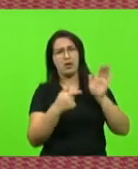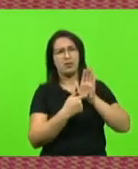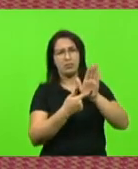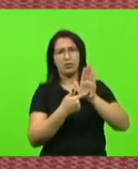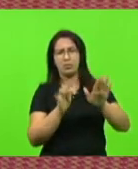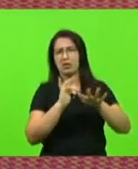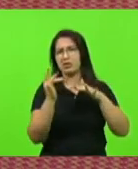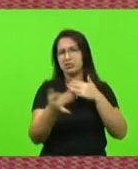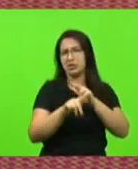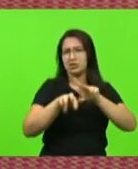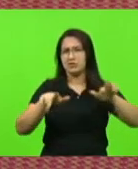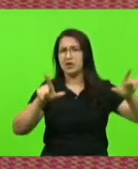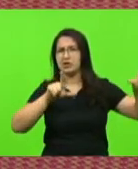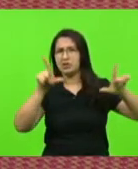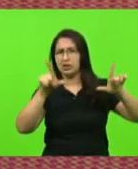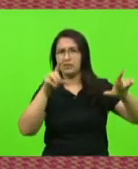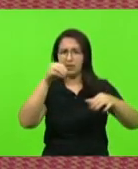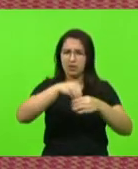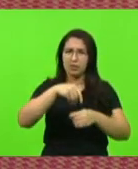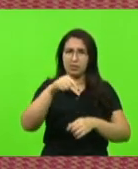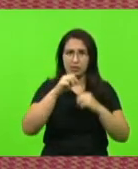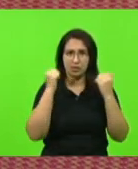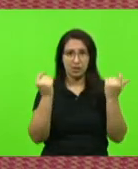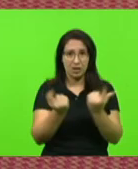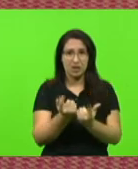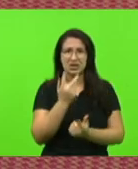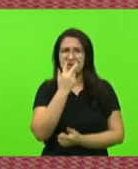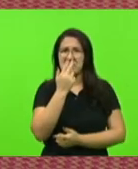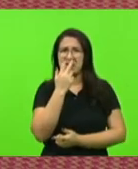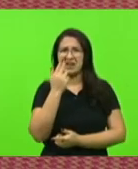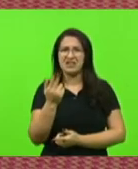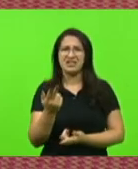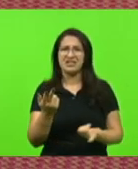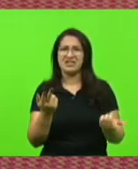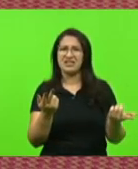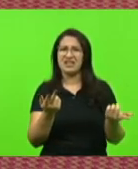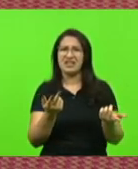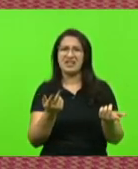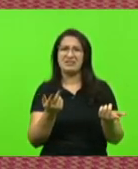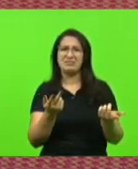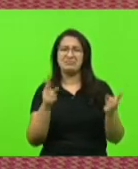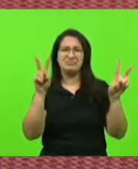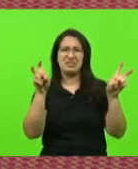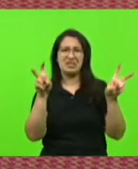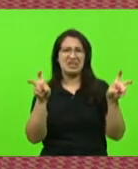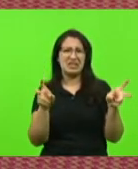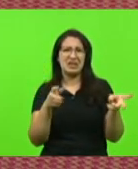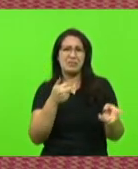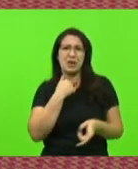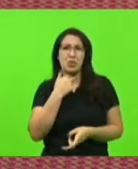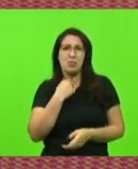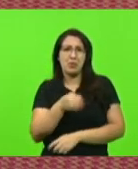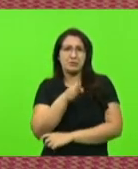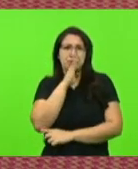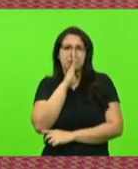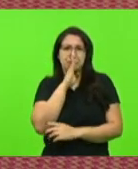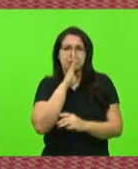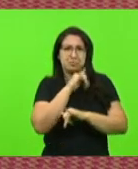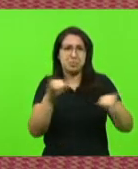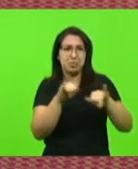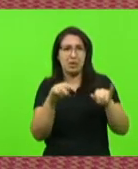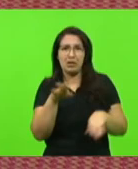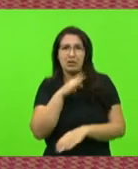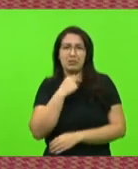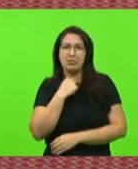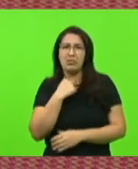esse assunto aqui dentro, como se fosse um tabu esse abandono do Estado de Santa Catarina no que diz respeito à infraestrutura